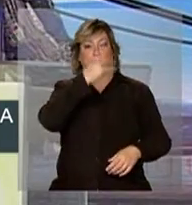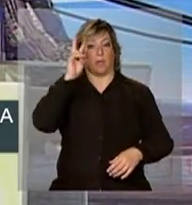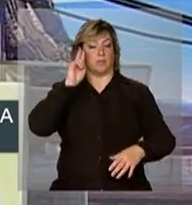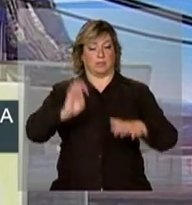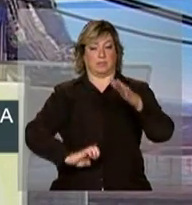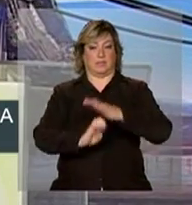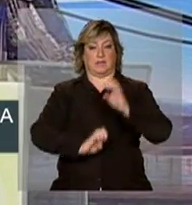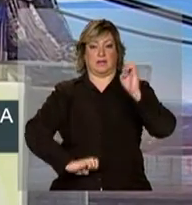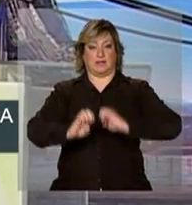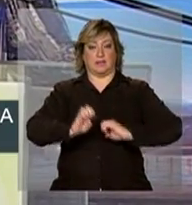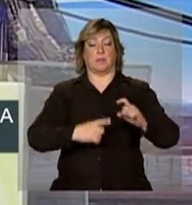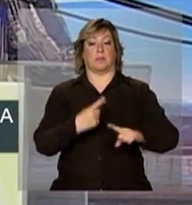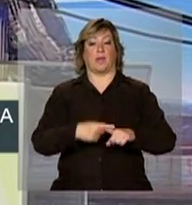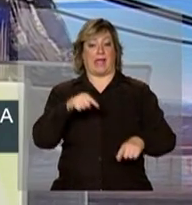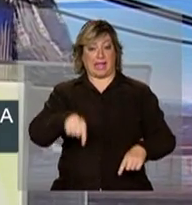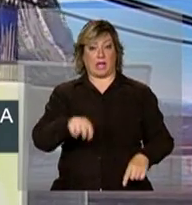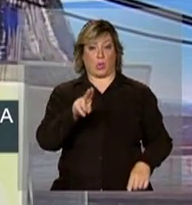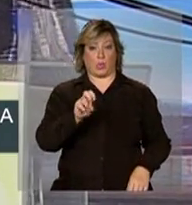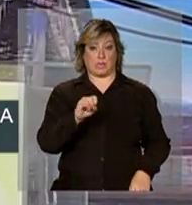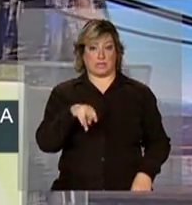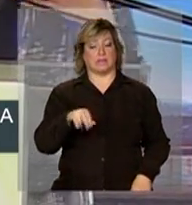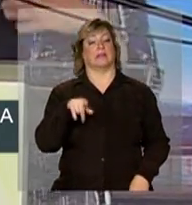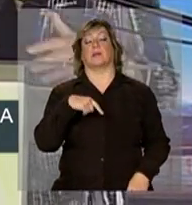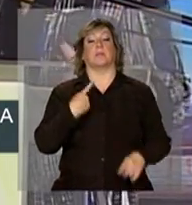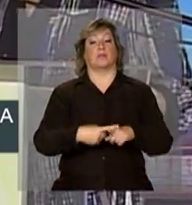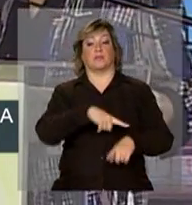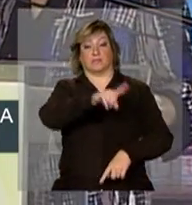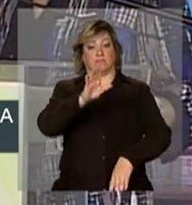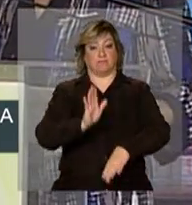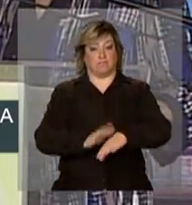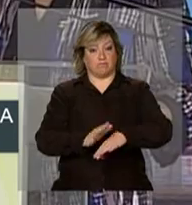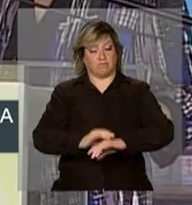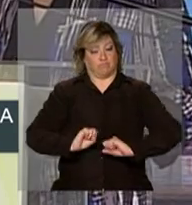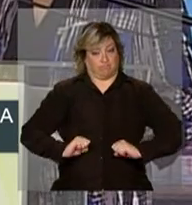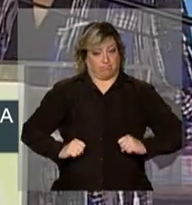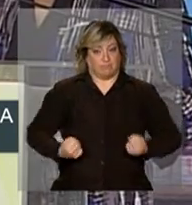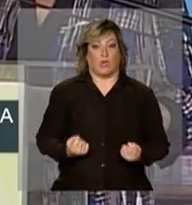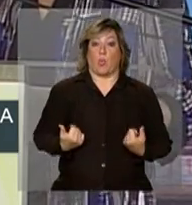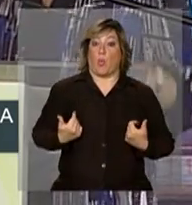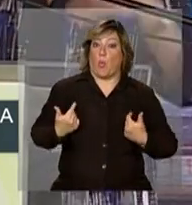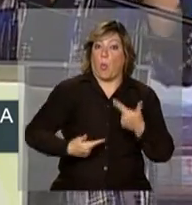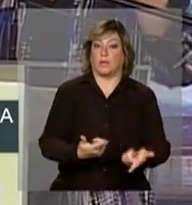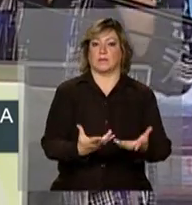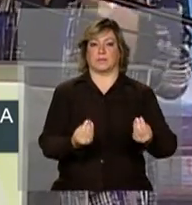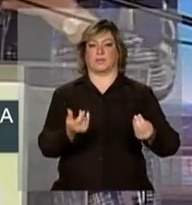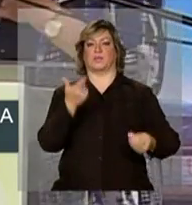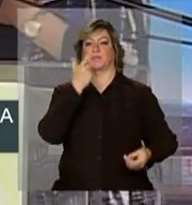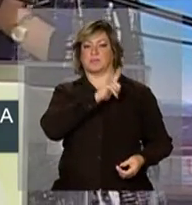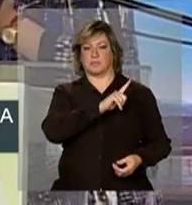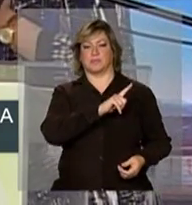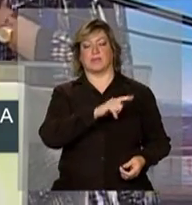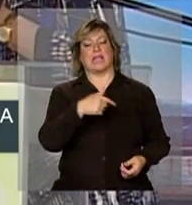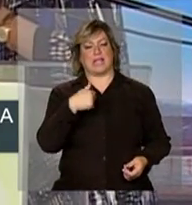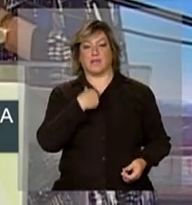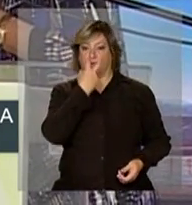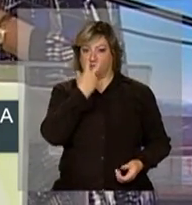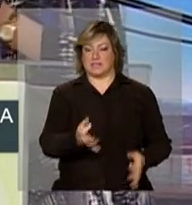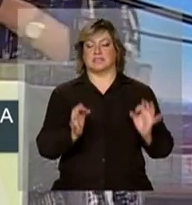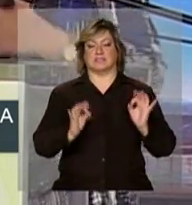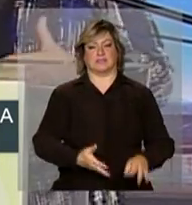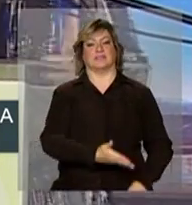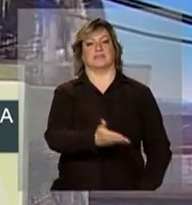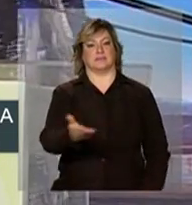usina, ela foi feita pelo empenho desses empreendedores. E disso eu sou testemunha.